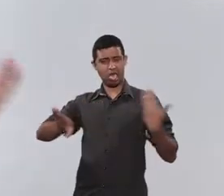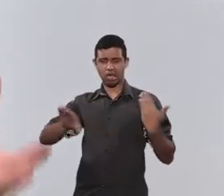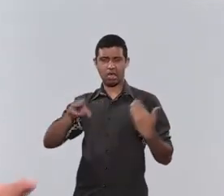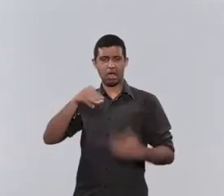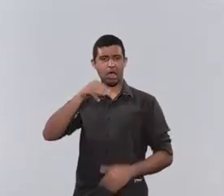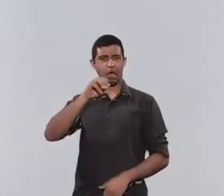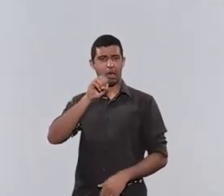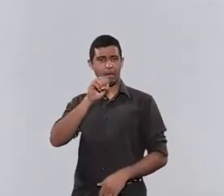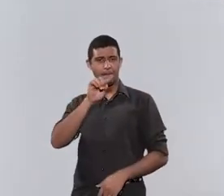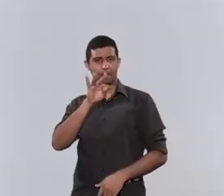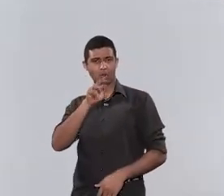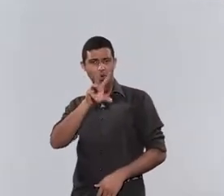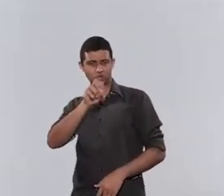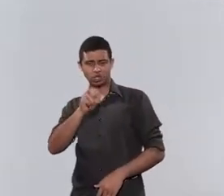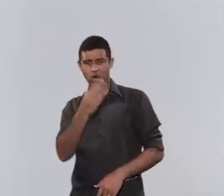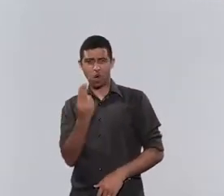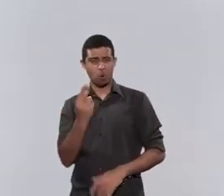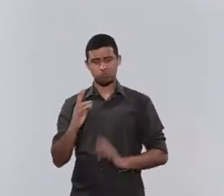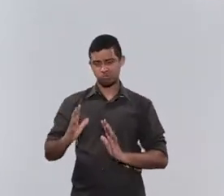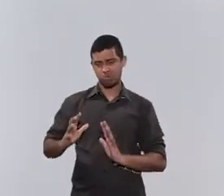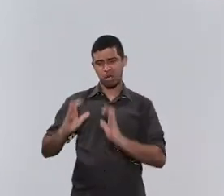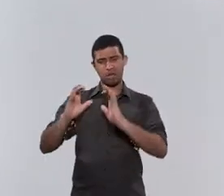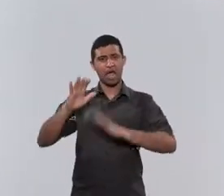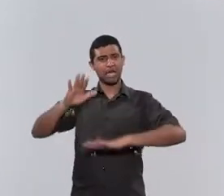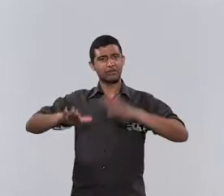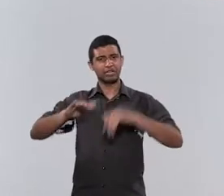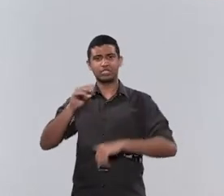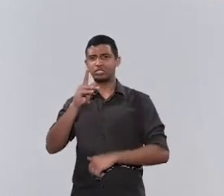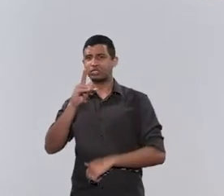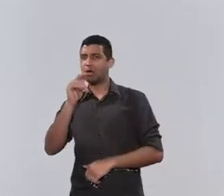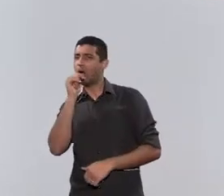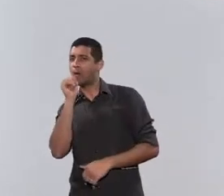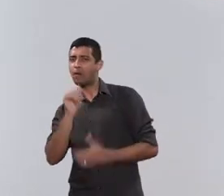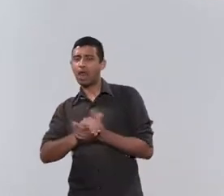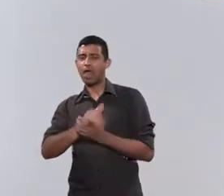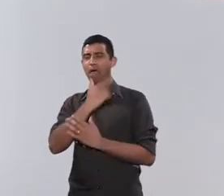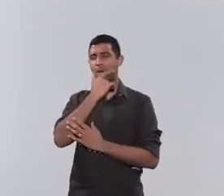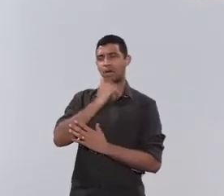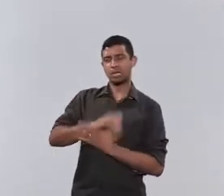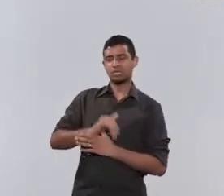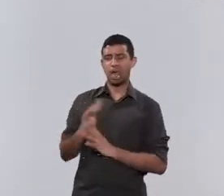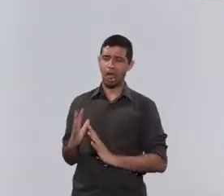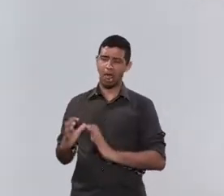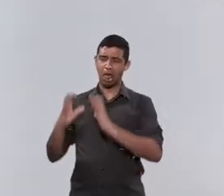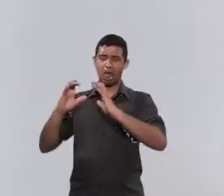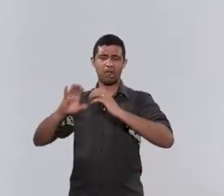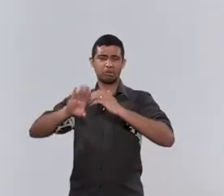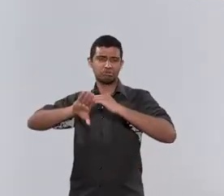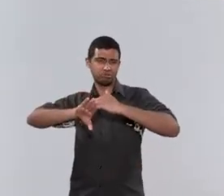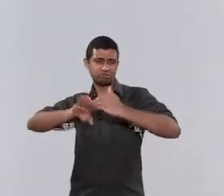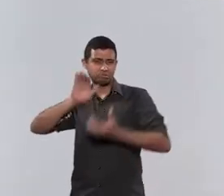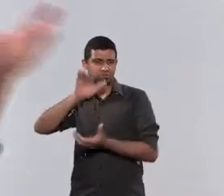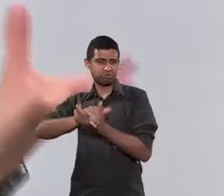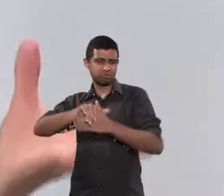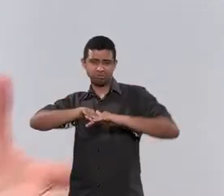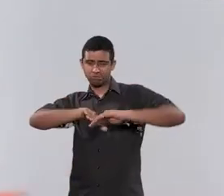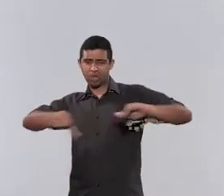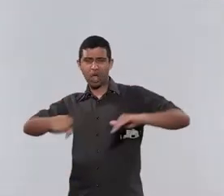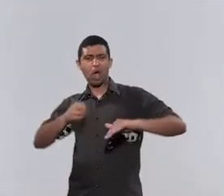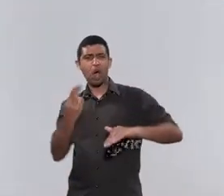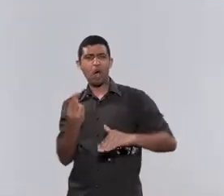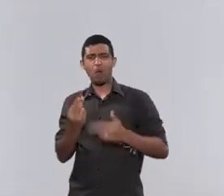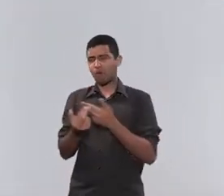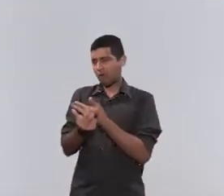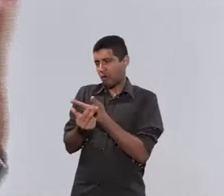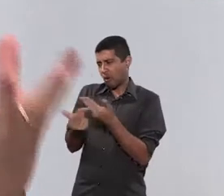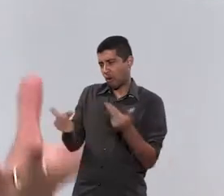um motivo ou outro, por uma briga, normalmente, entre o casal, no conflito de uma separação, numa briga de partilha